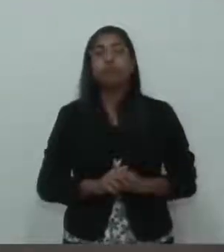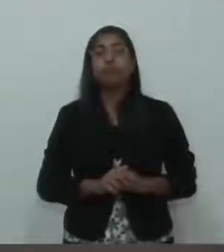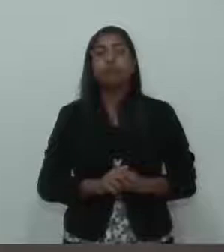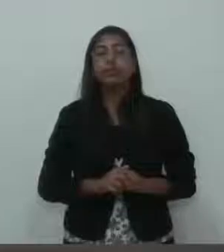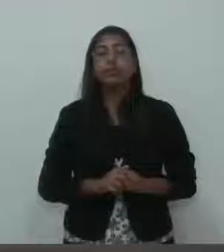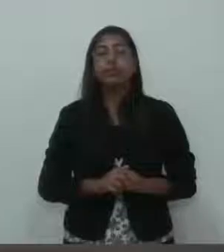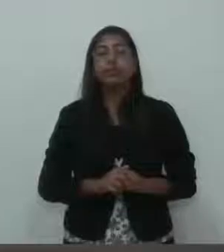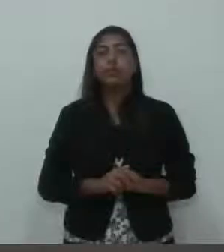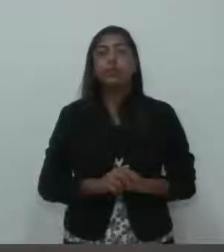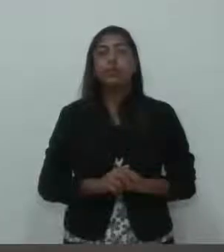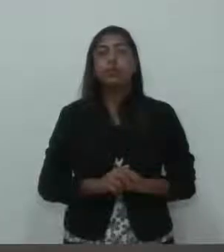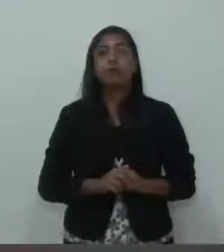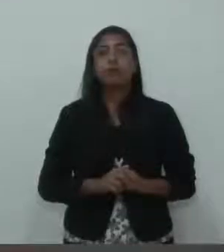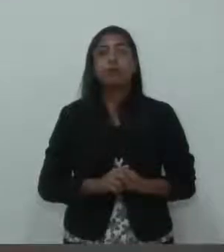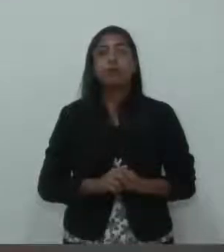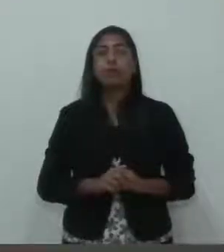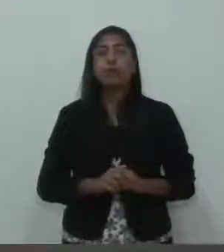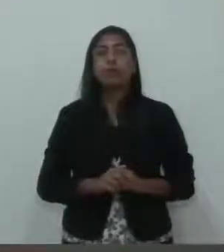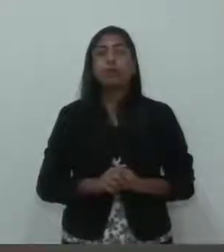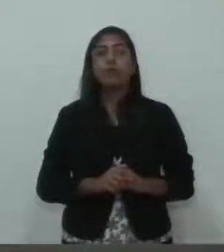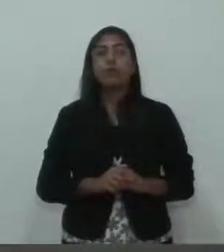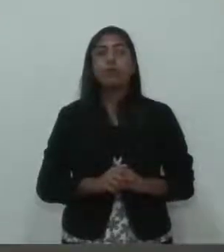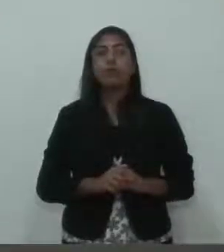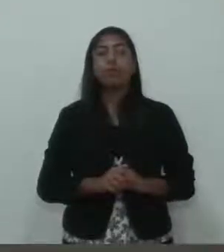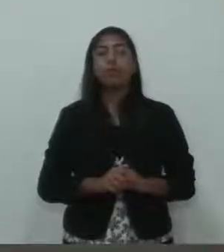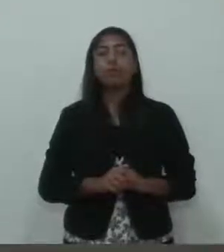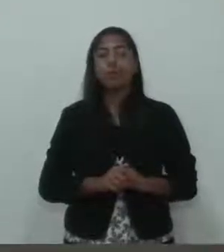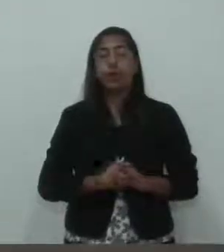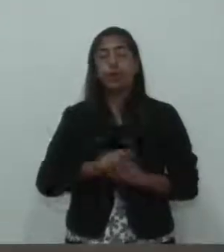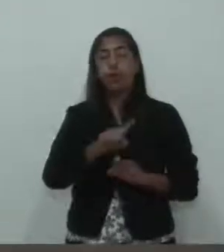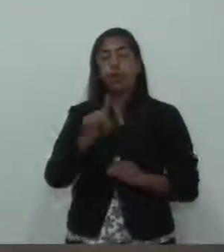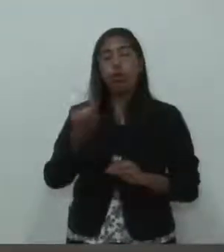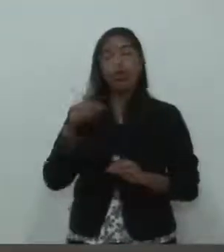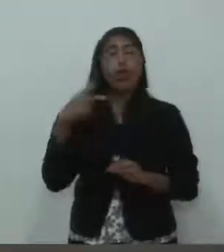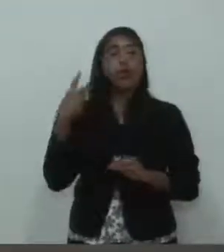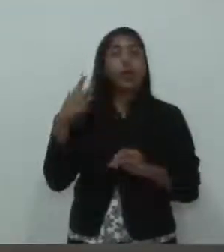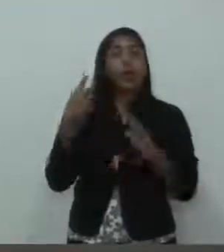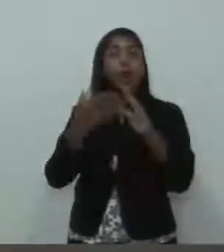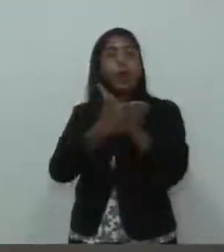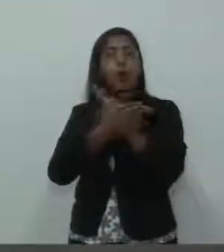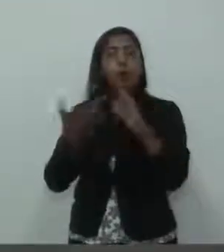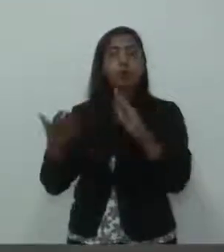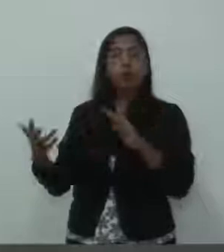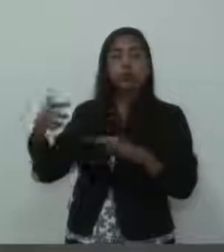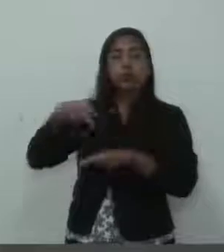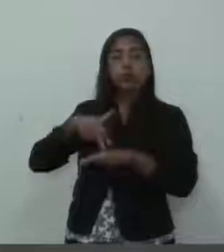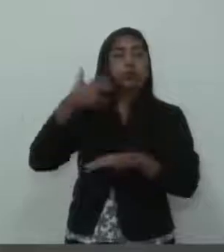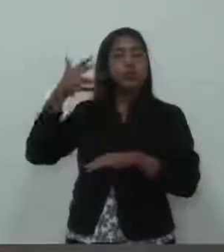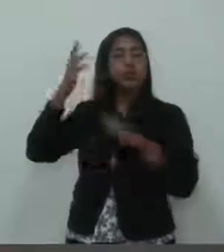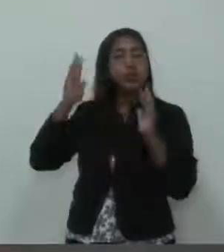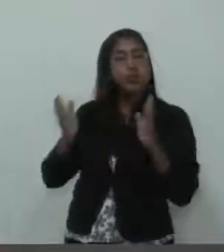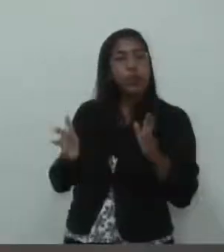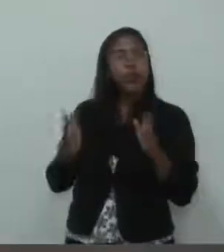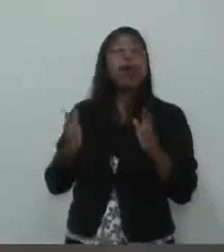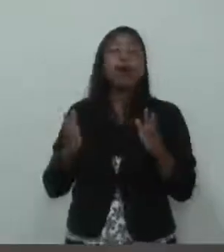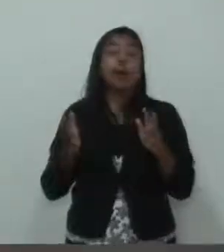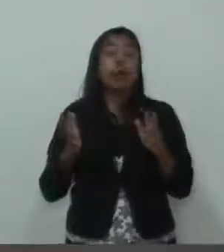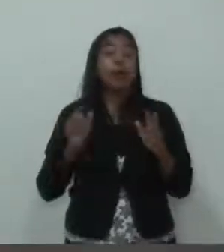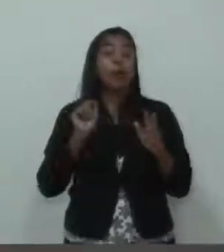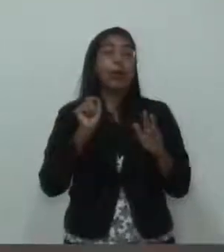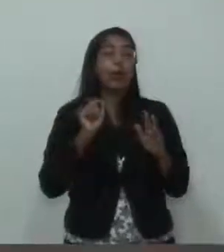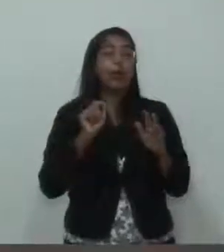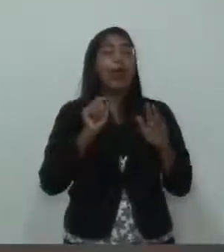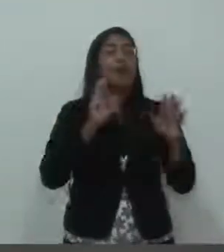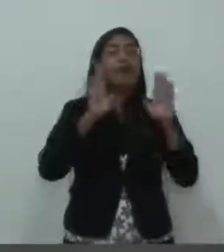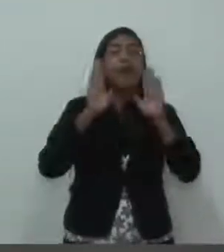Enfim, naquilo que já foi falado aqui, da questão das redes sociais, essa ferramenta relativamente nova,